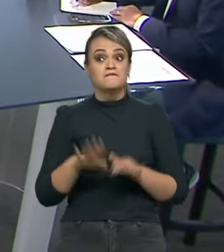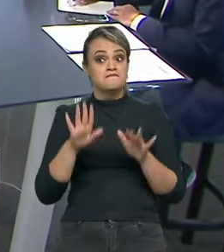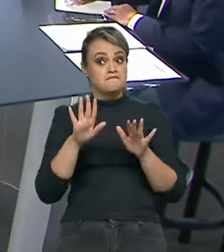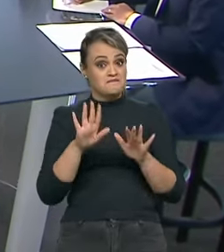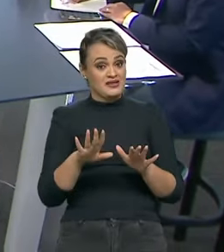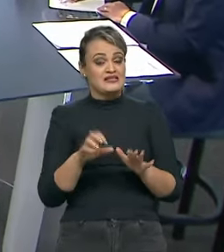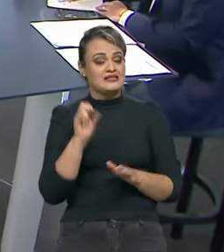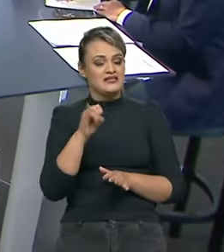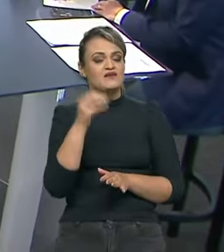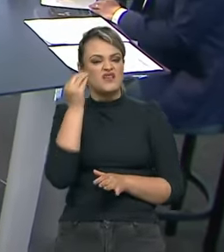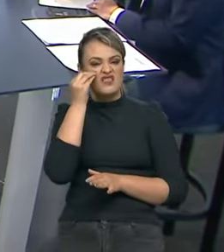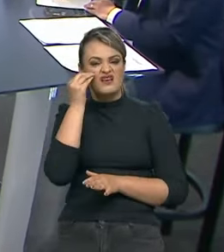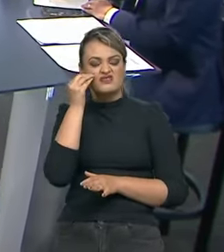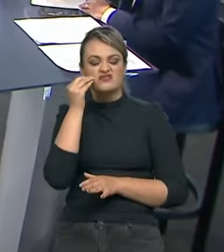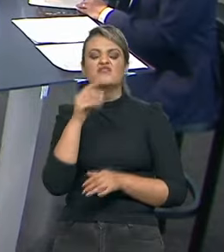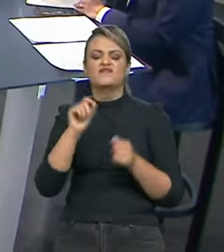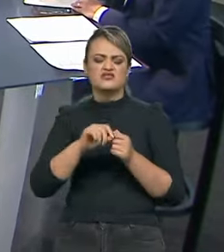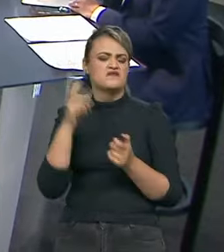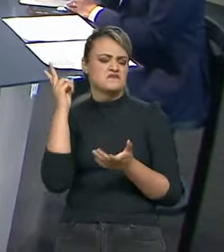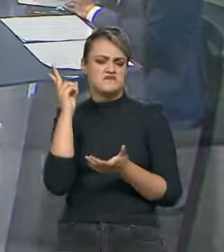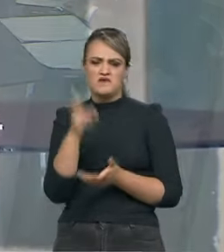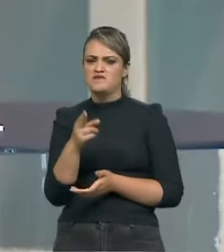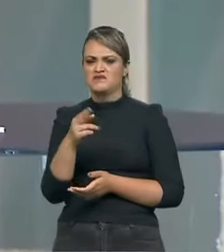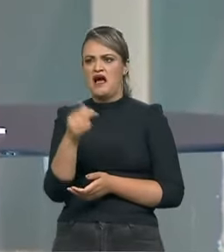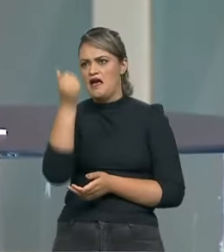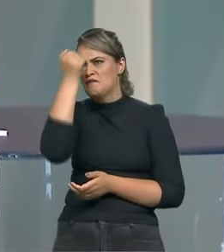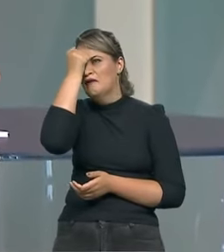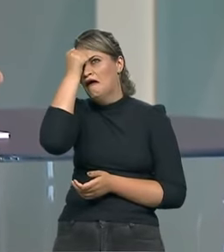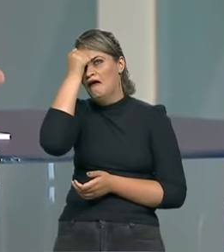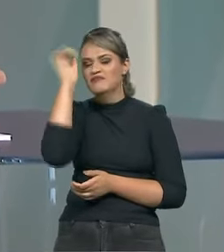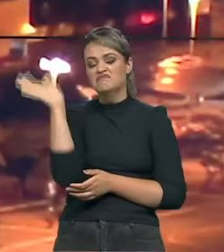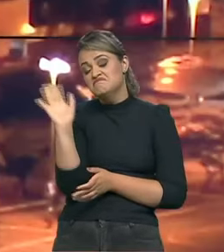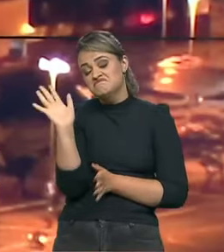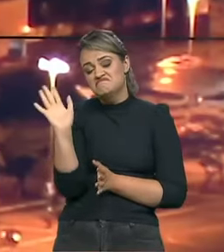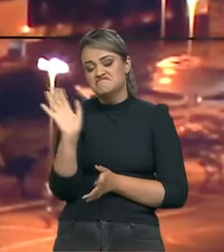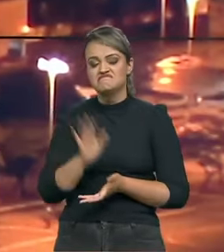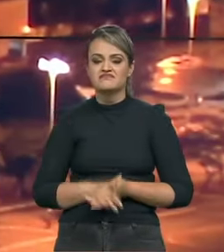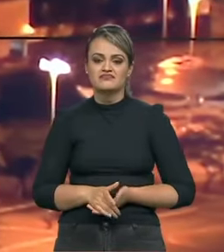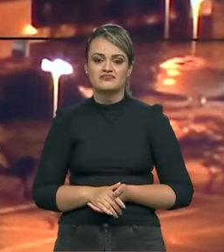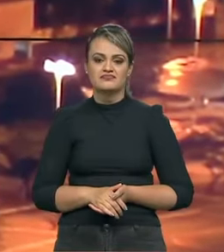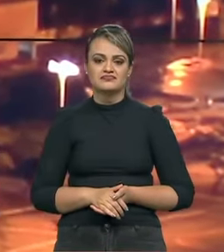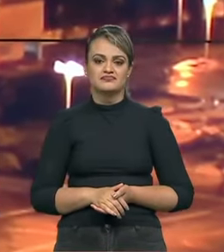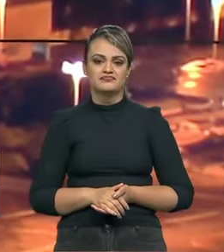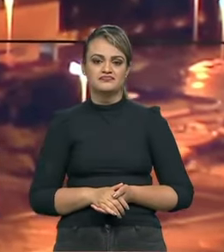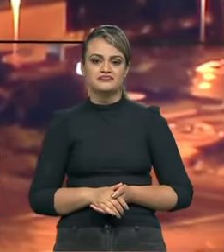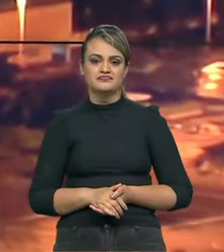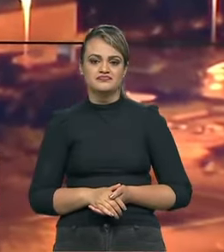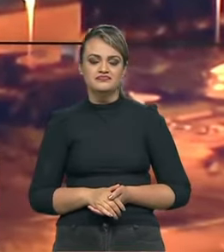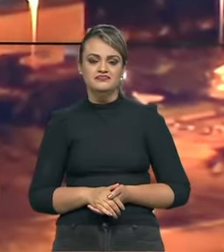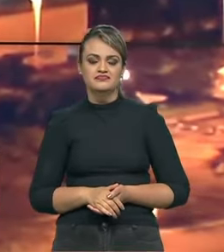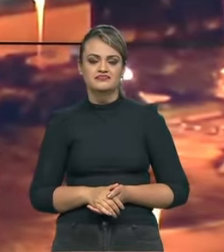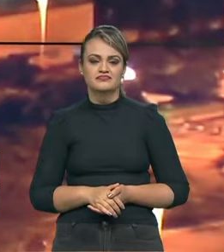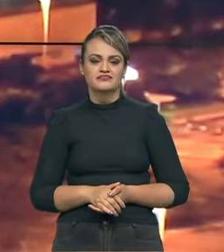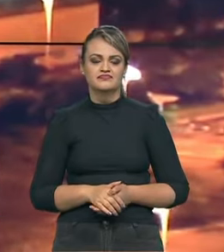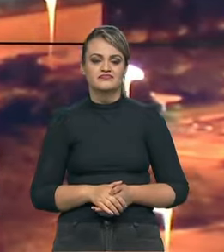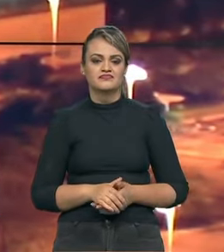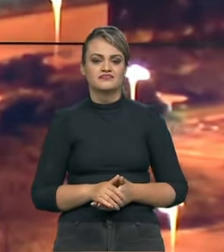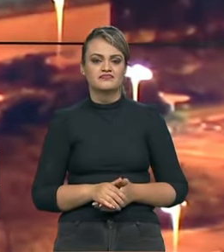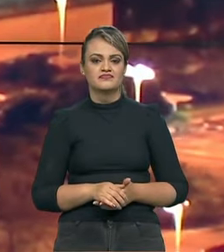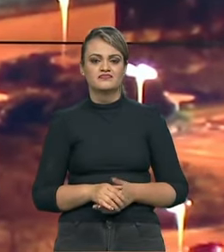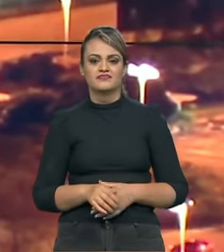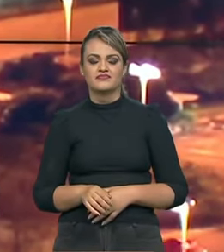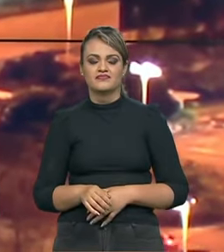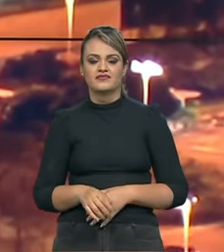voltasse, eu iria fazer tudo igualzinho, não ia fazer nada diferente. Gustavo, a sua segunda pergunta, por favor. Nelson, a gente